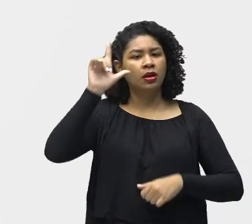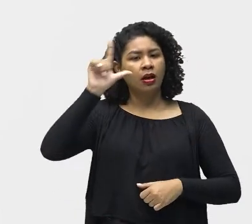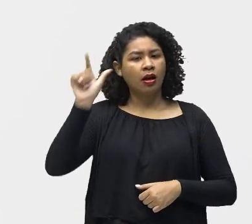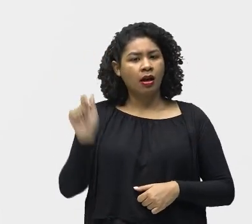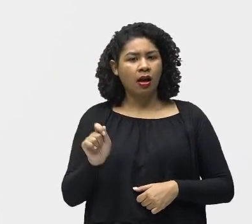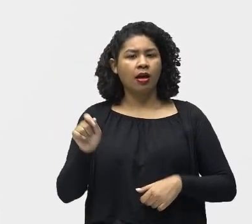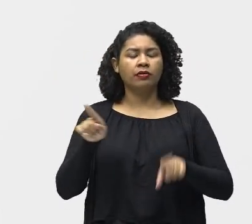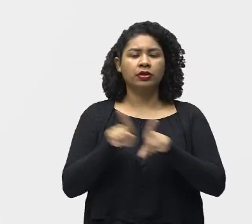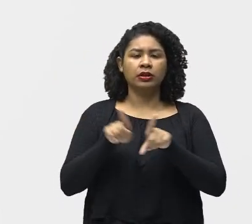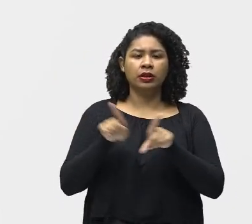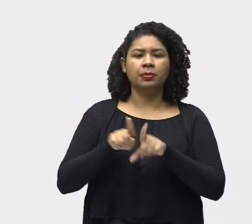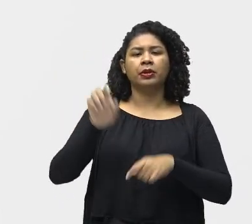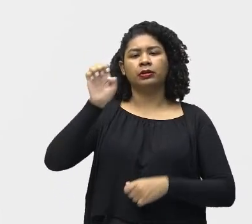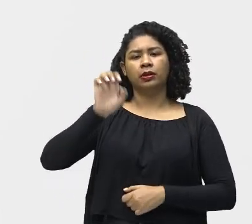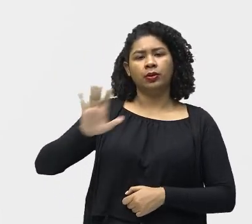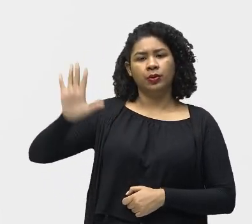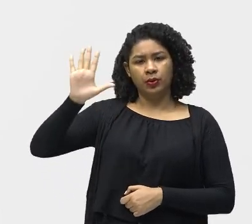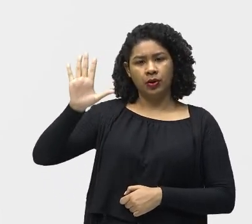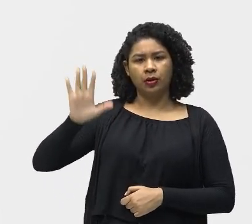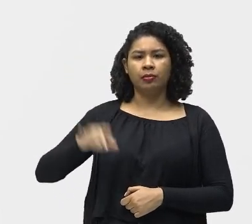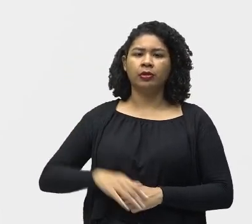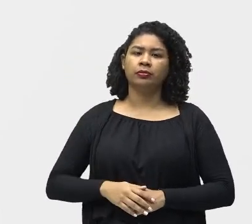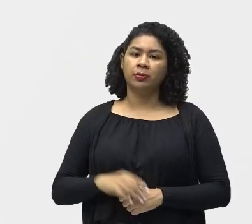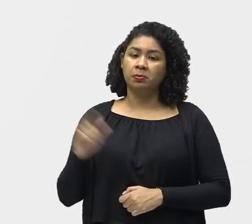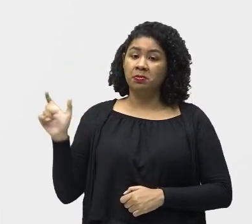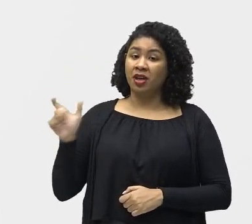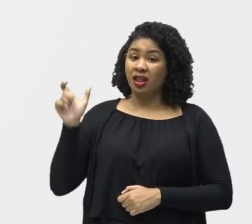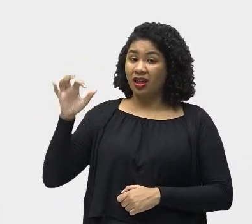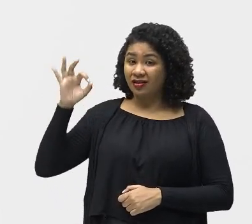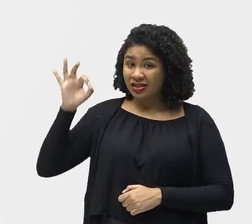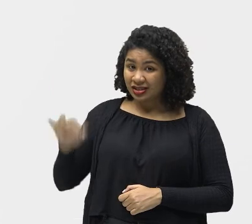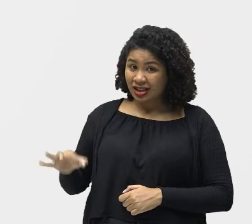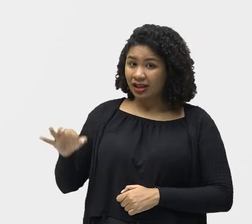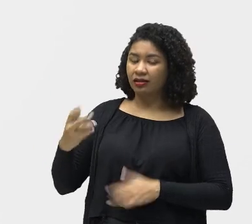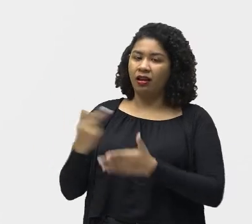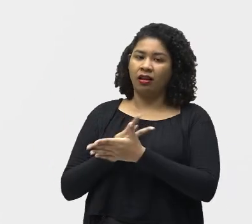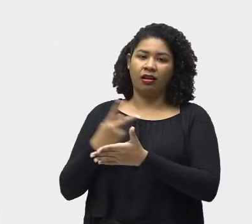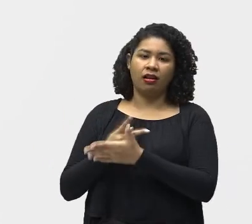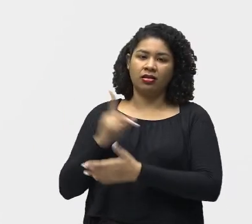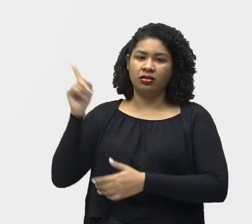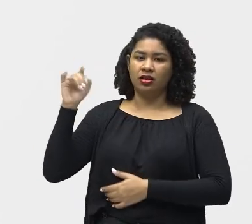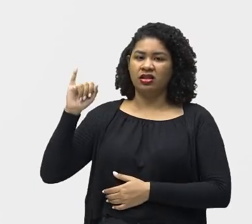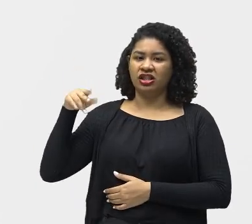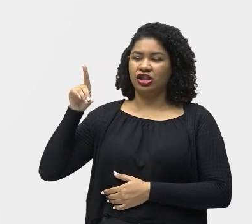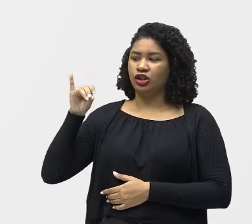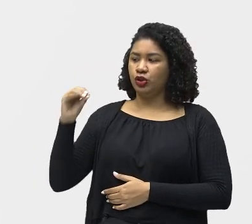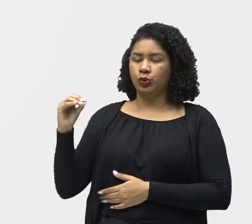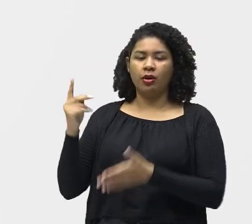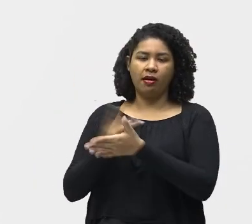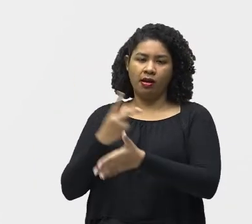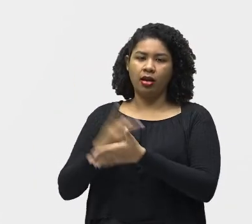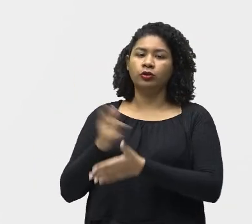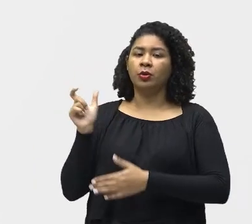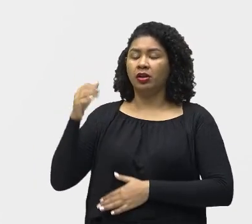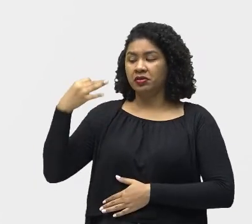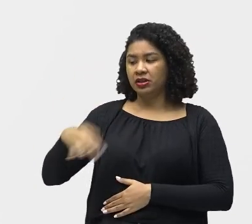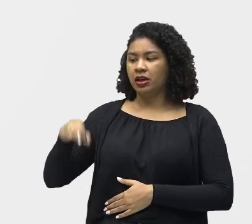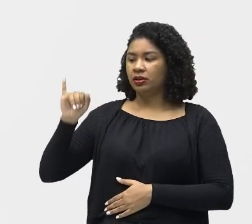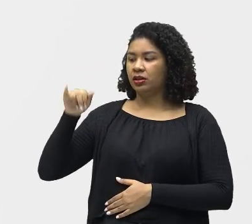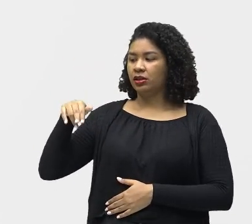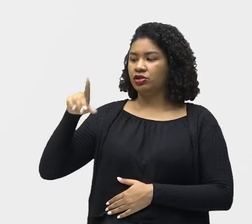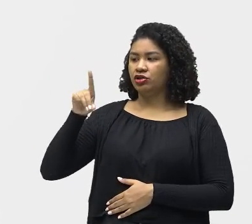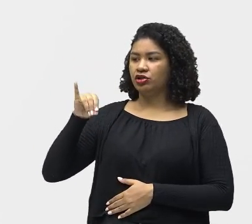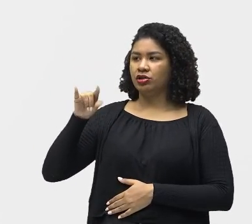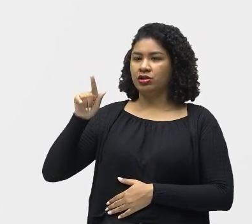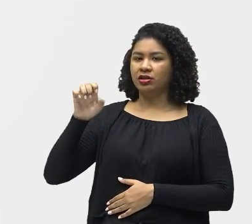corrigido ali Que era para estar Indígenas Que é o termo Que nós temos Que utilizar Hoje Continuando O primeiro grupo Foi